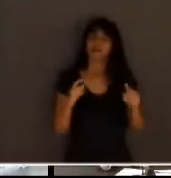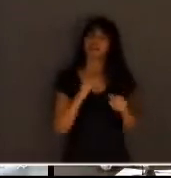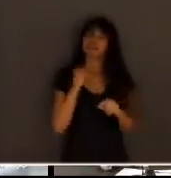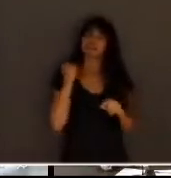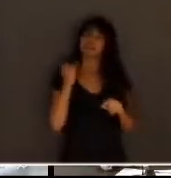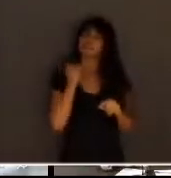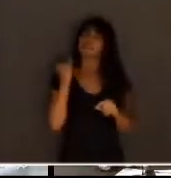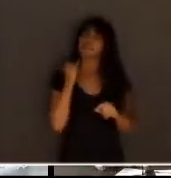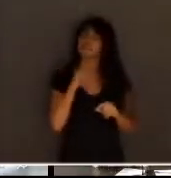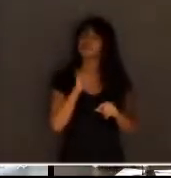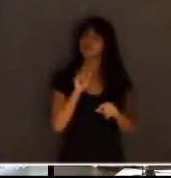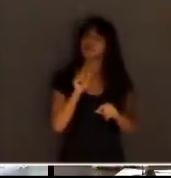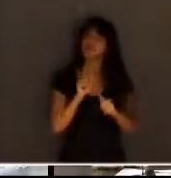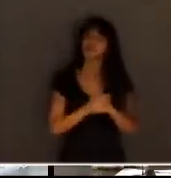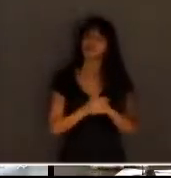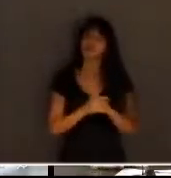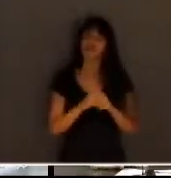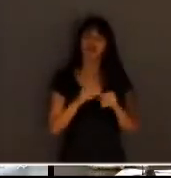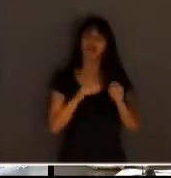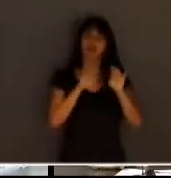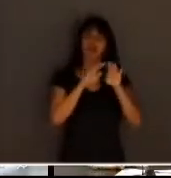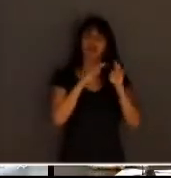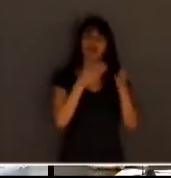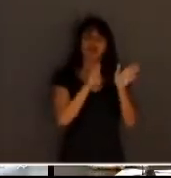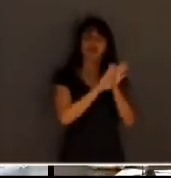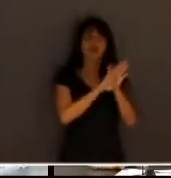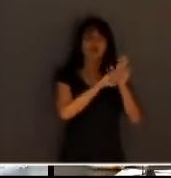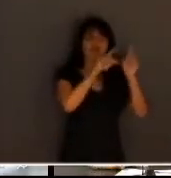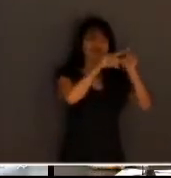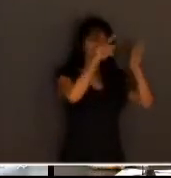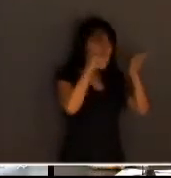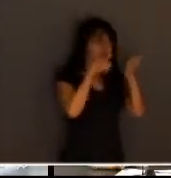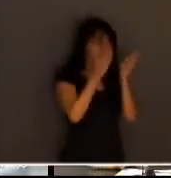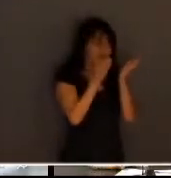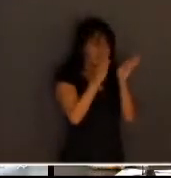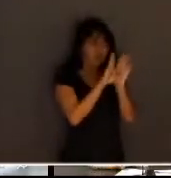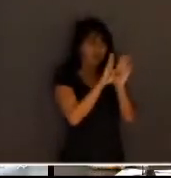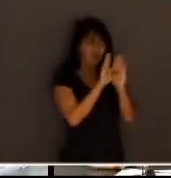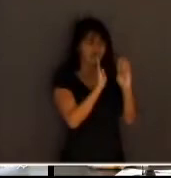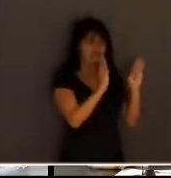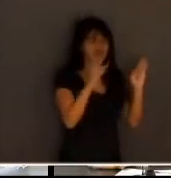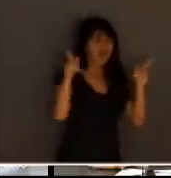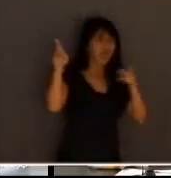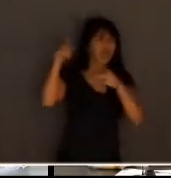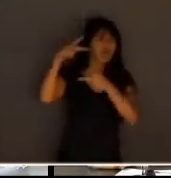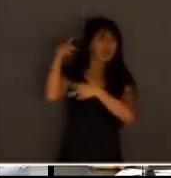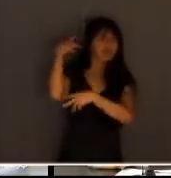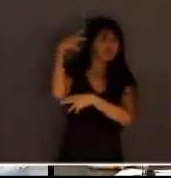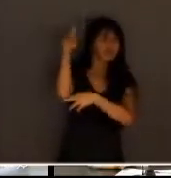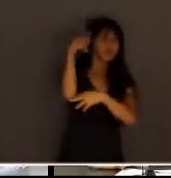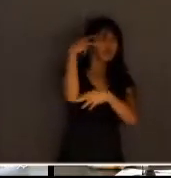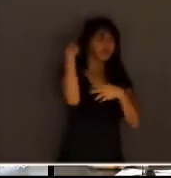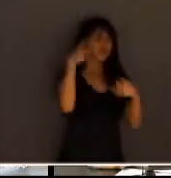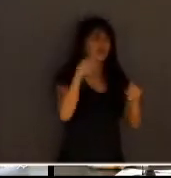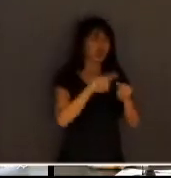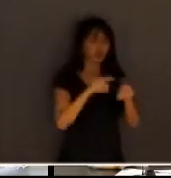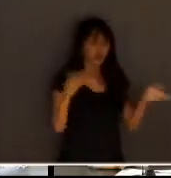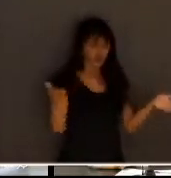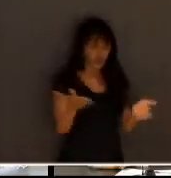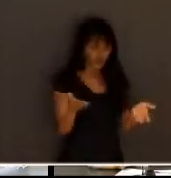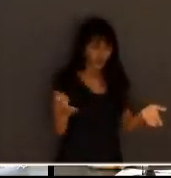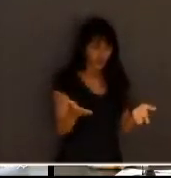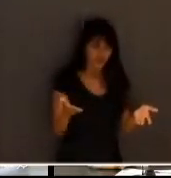hermeticamente fechado, cheio de ar-condicionado, lugar agradável e tal, que a gente se sentia bem seguro. E, de repente, a gente está fechado num bunker hoje.